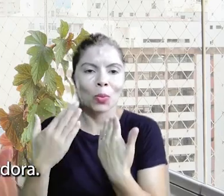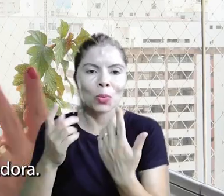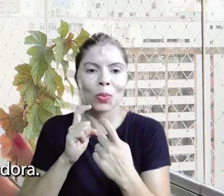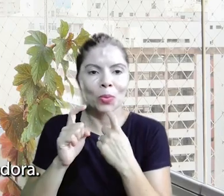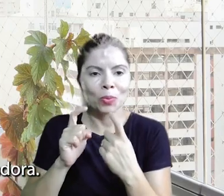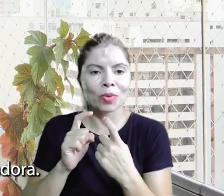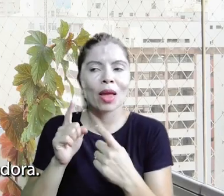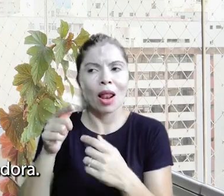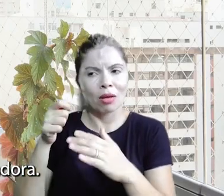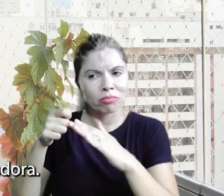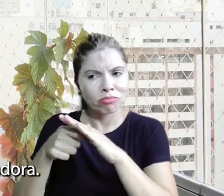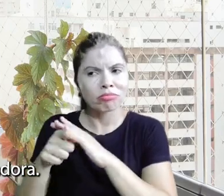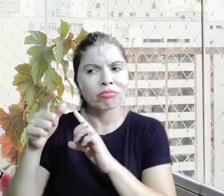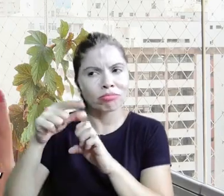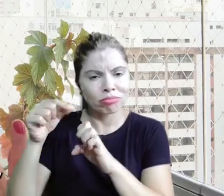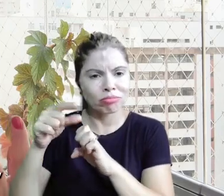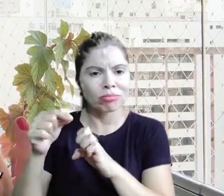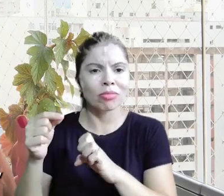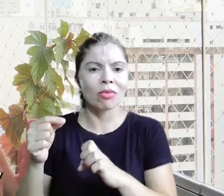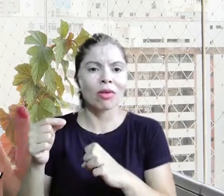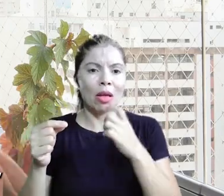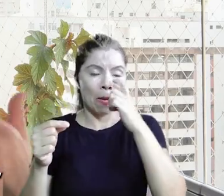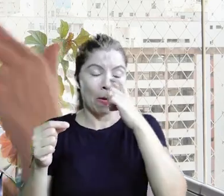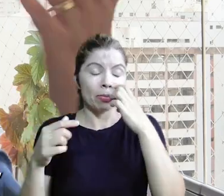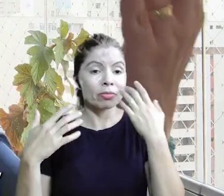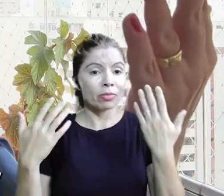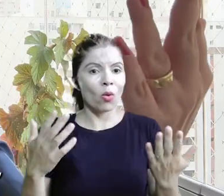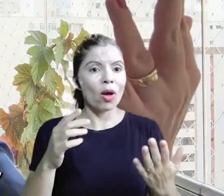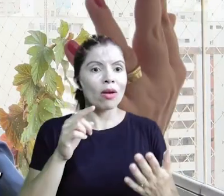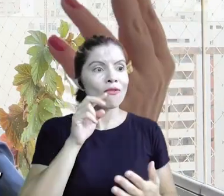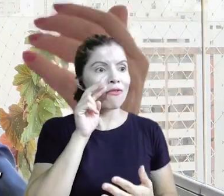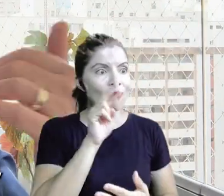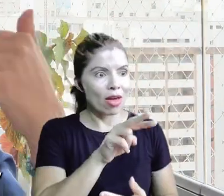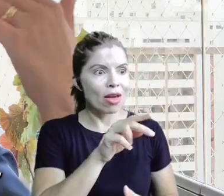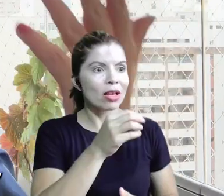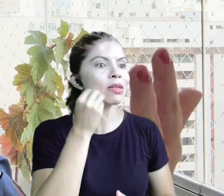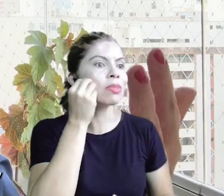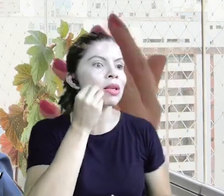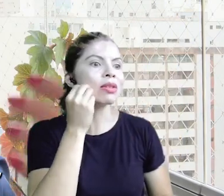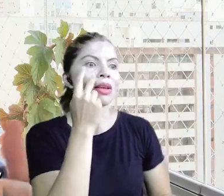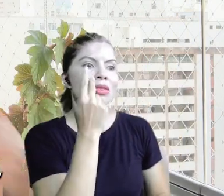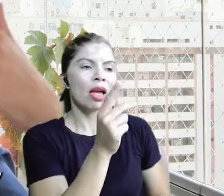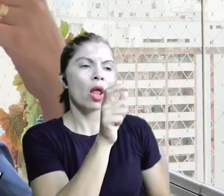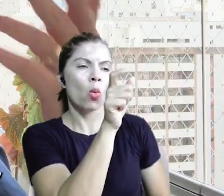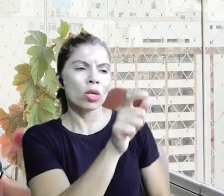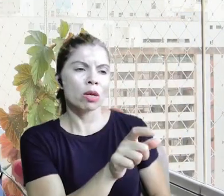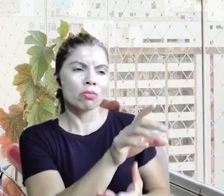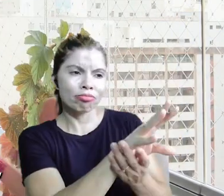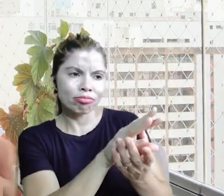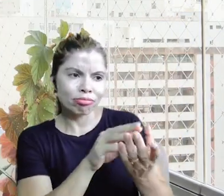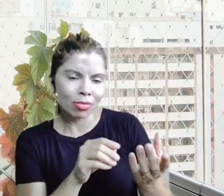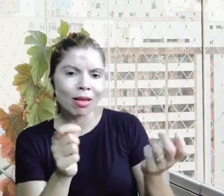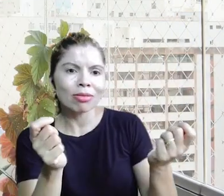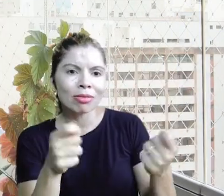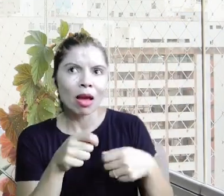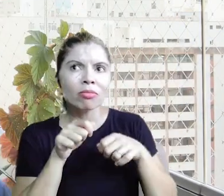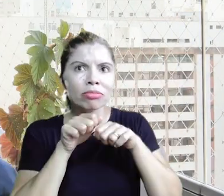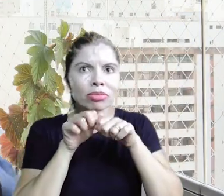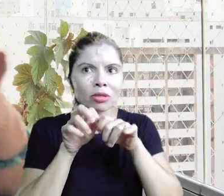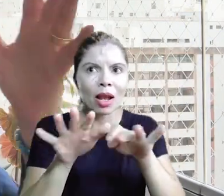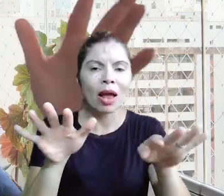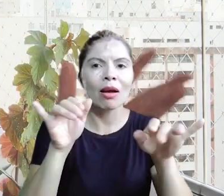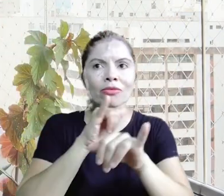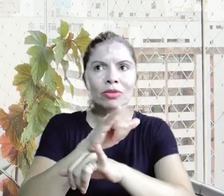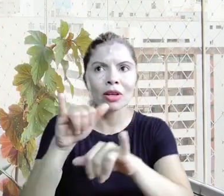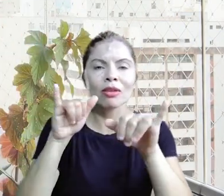E eu acho que é uma grande empreendedora, mas essa visualização de alguém que está fazendo uma coisa bacana e que a gente vai